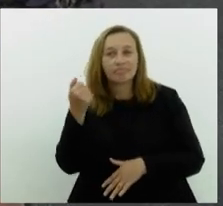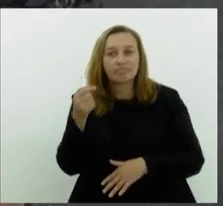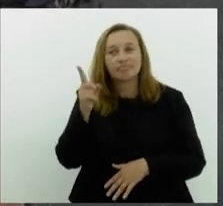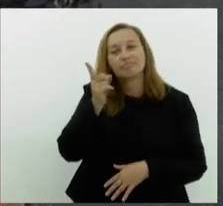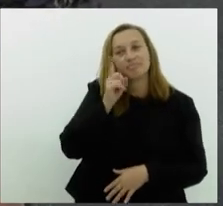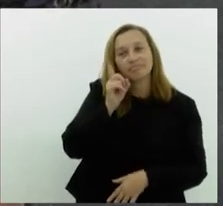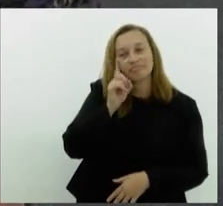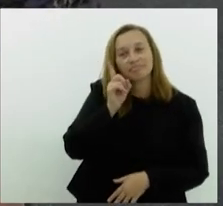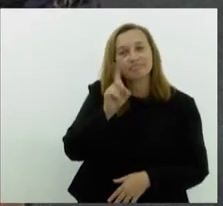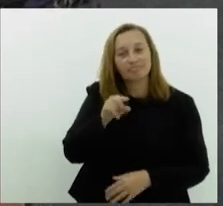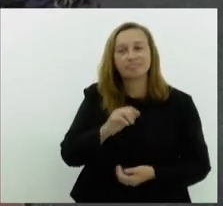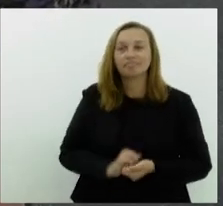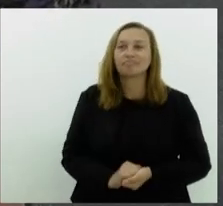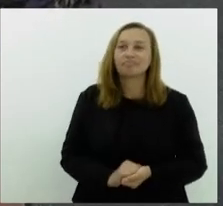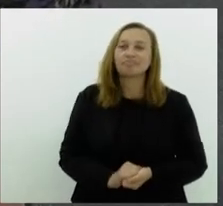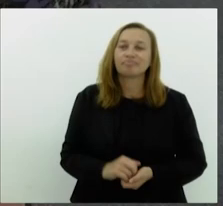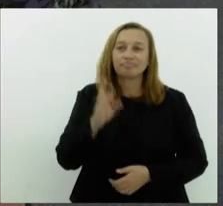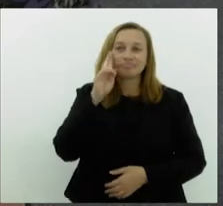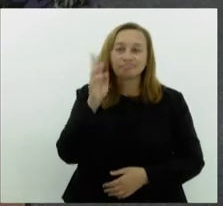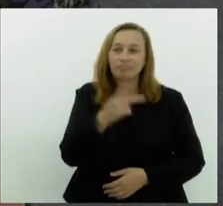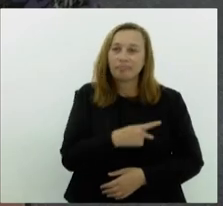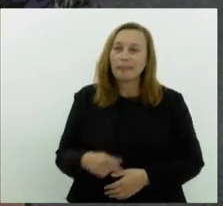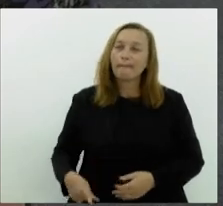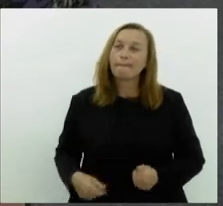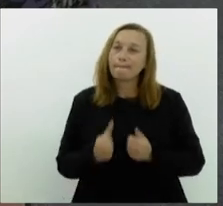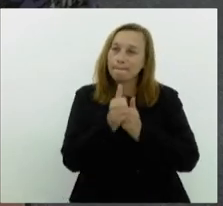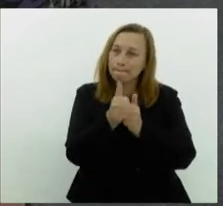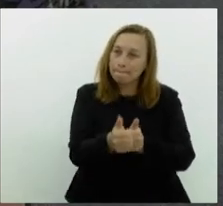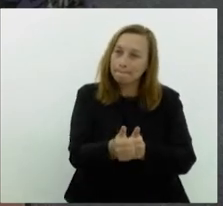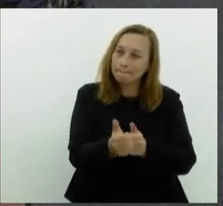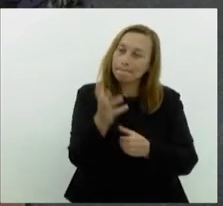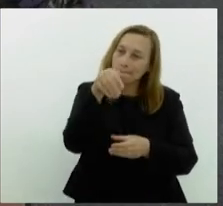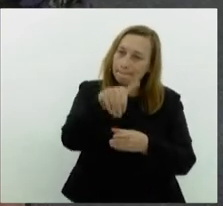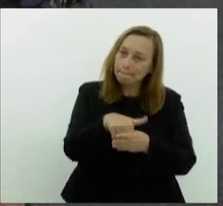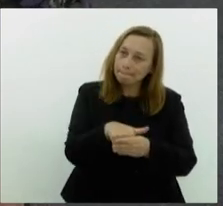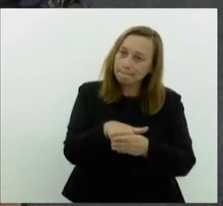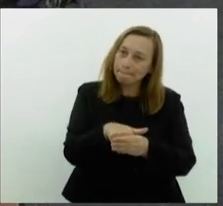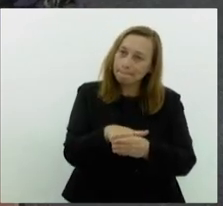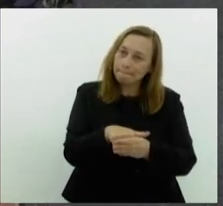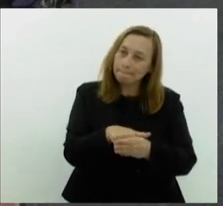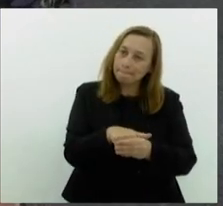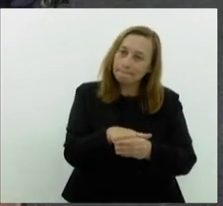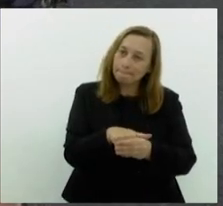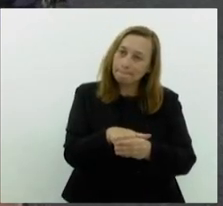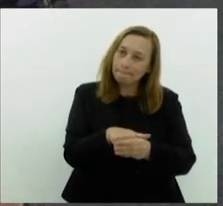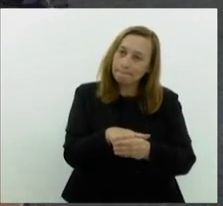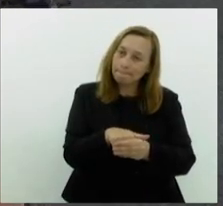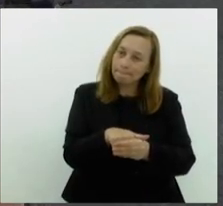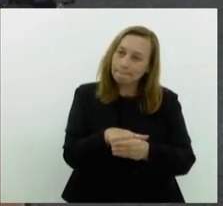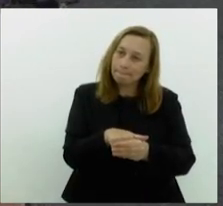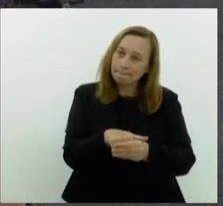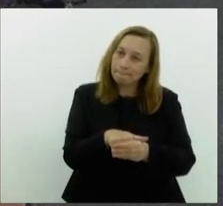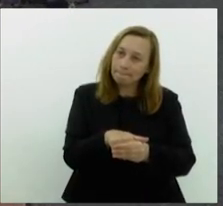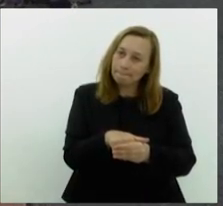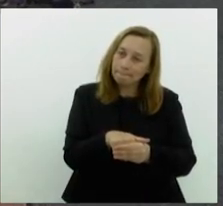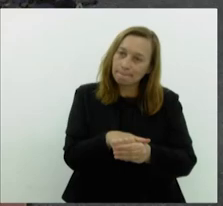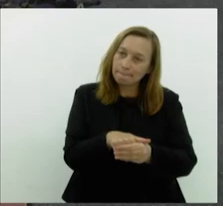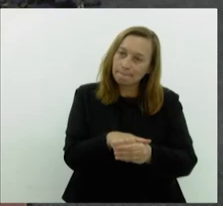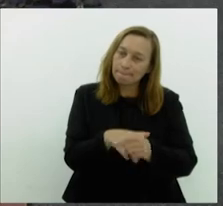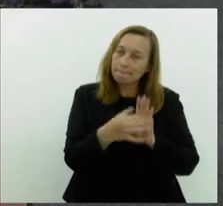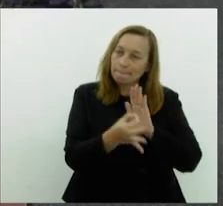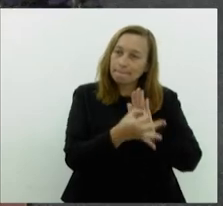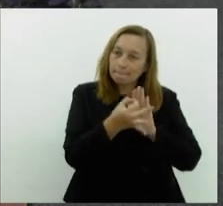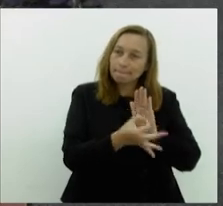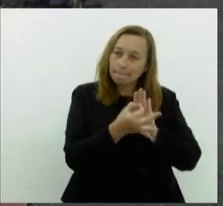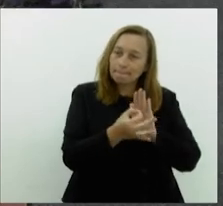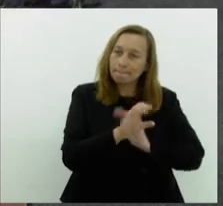dia, né. Senhor presidente, eu acompanho aí o voto, o voto do parecer